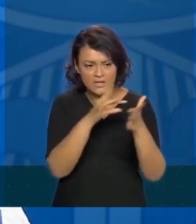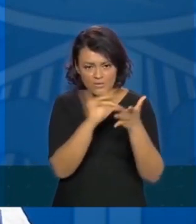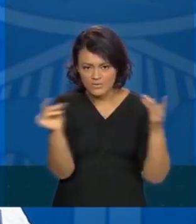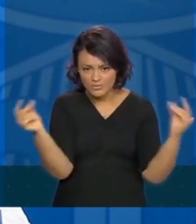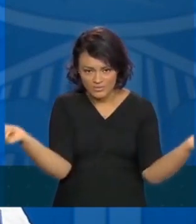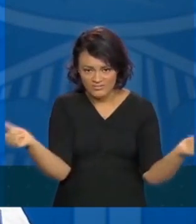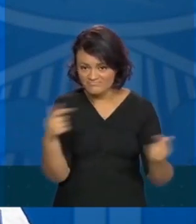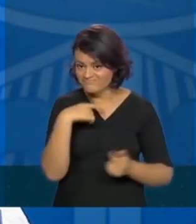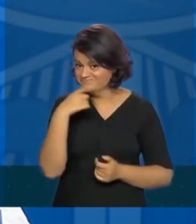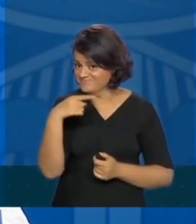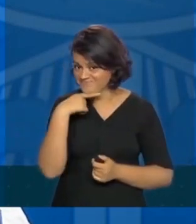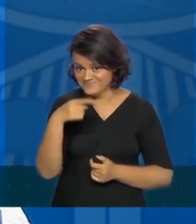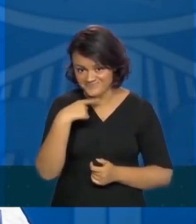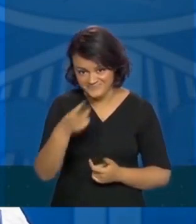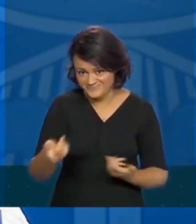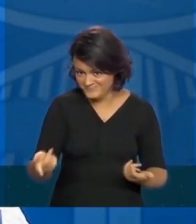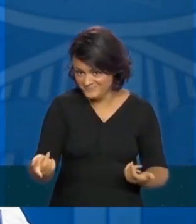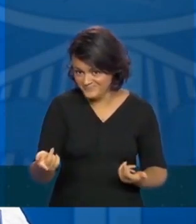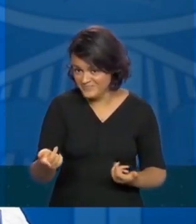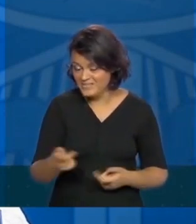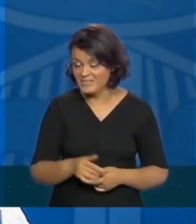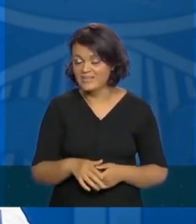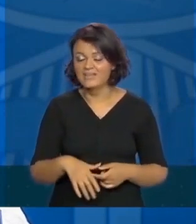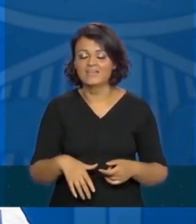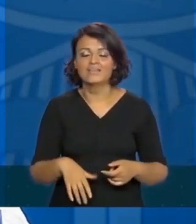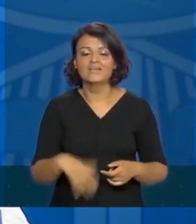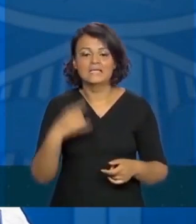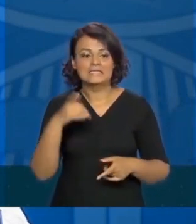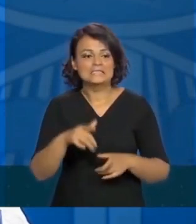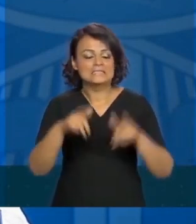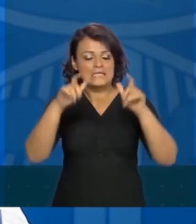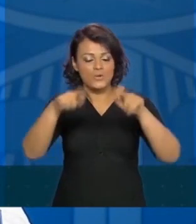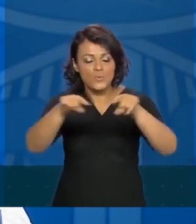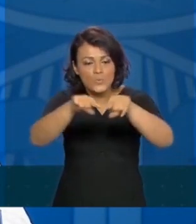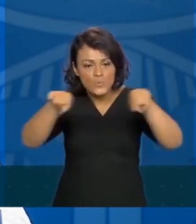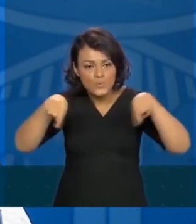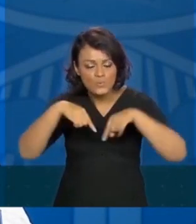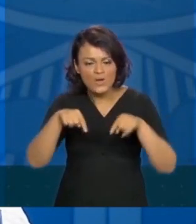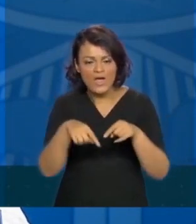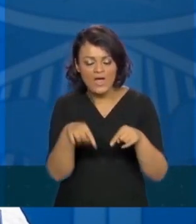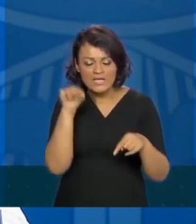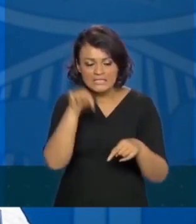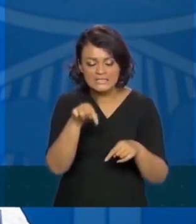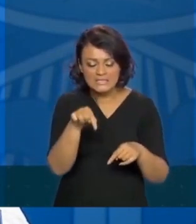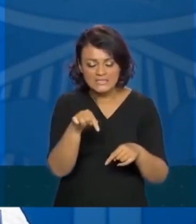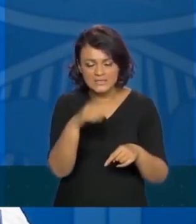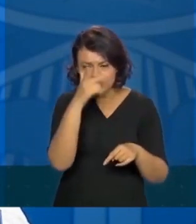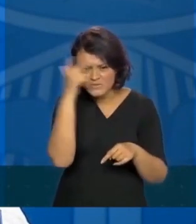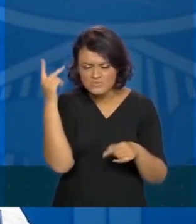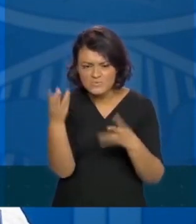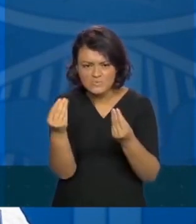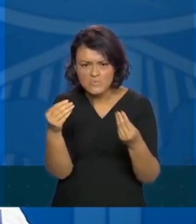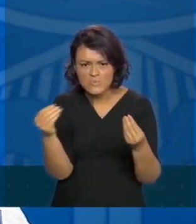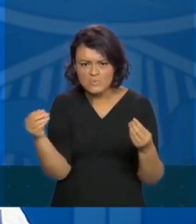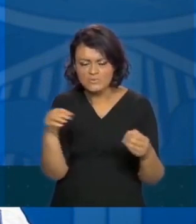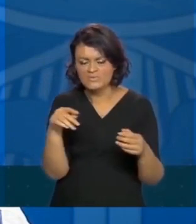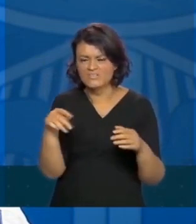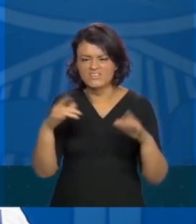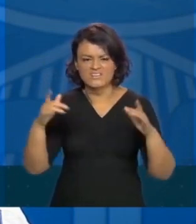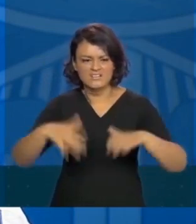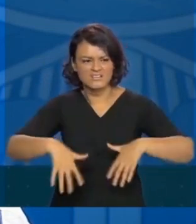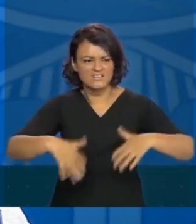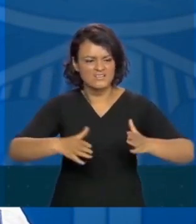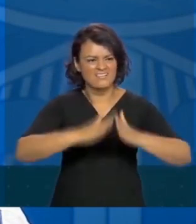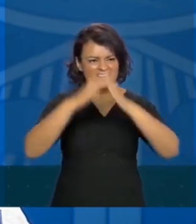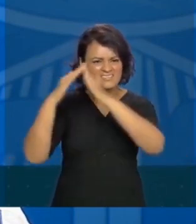ponto. No momento não tenho como pegar determinados locais no Brasil que tem milhões de pessoas em favelas com